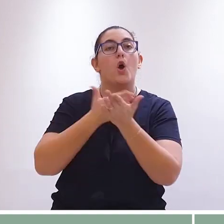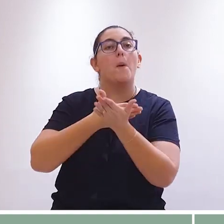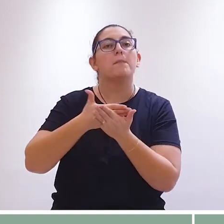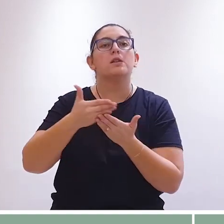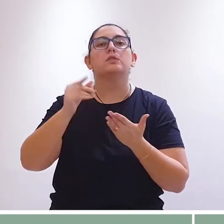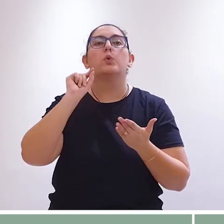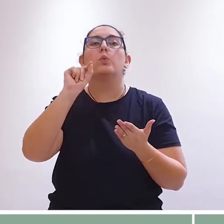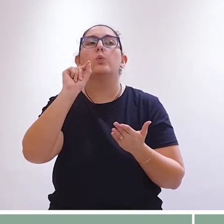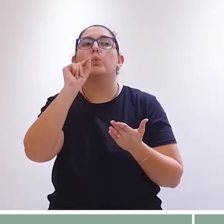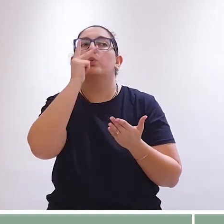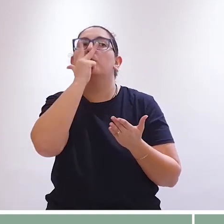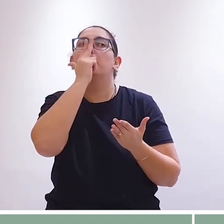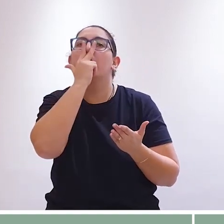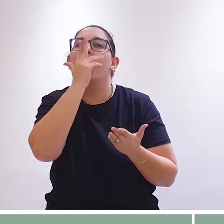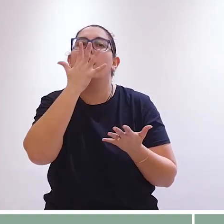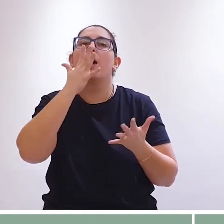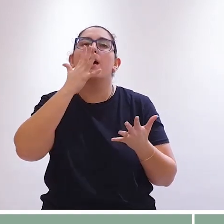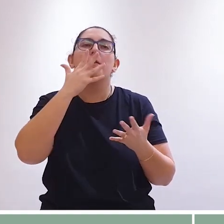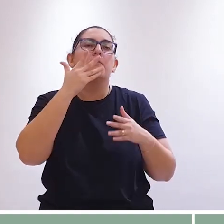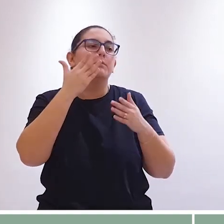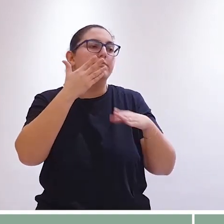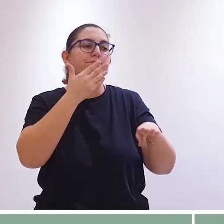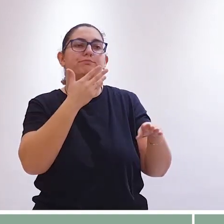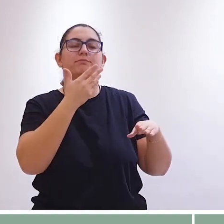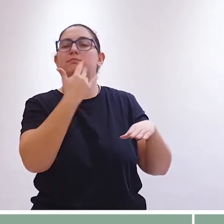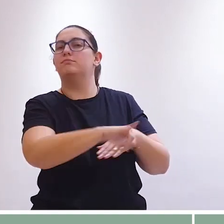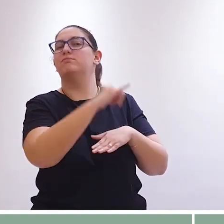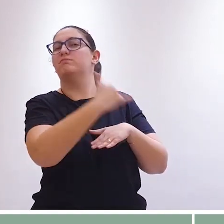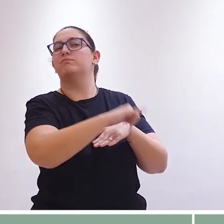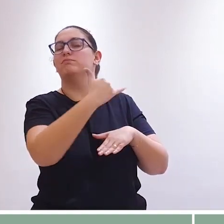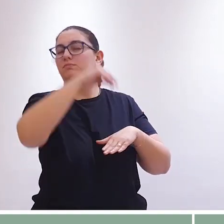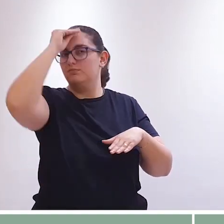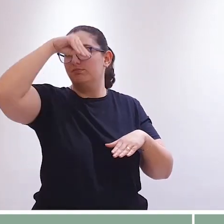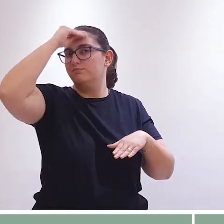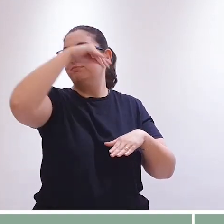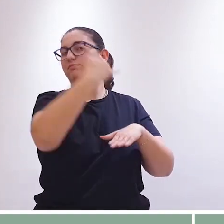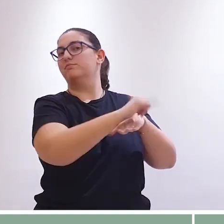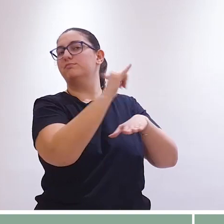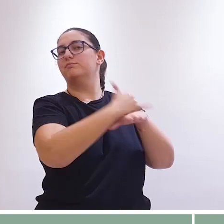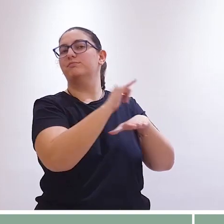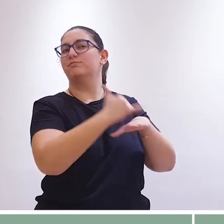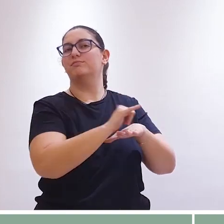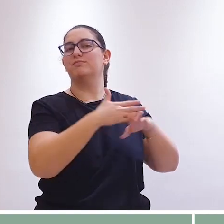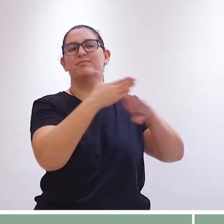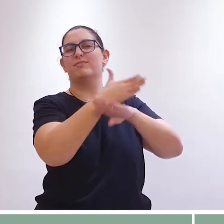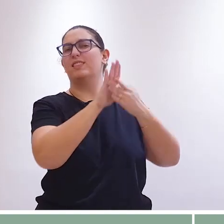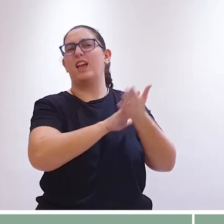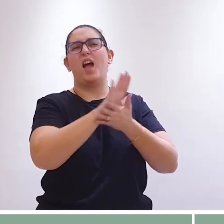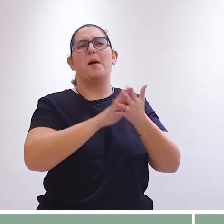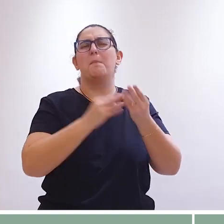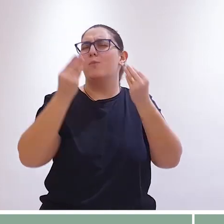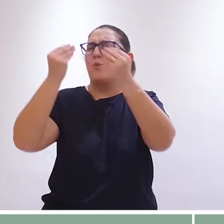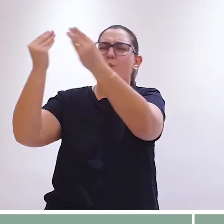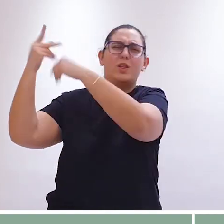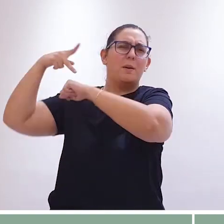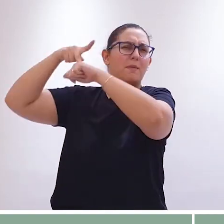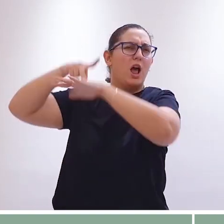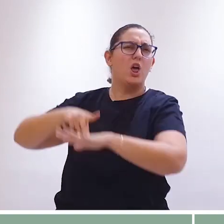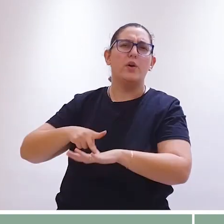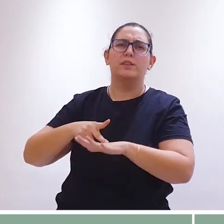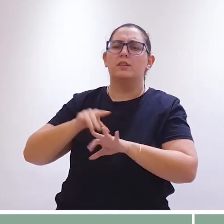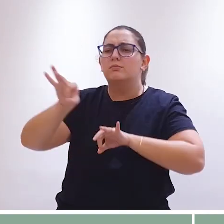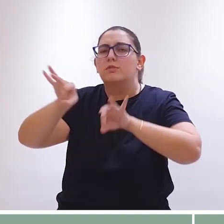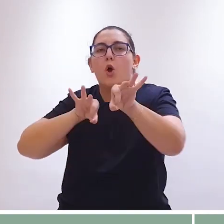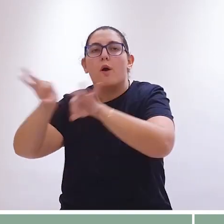Isso já começa quando vão deixando de participar da missa dominical, por exemplo. Muitas paróquias e